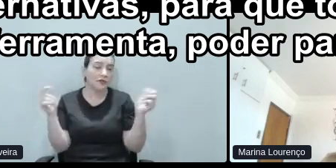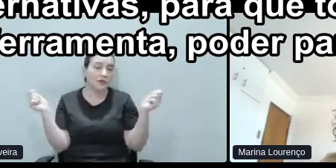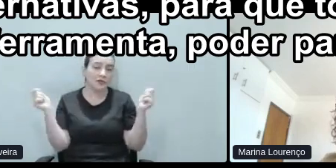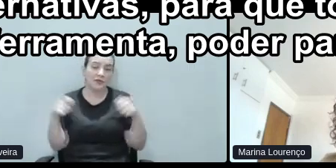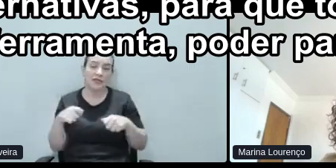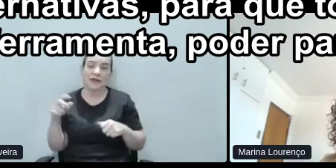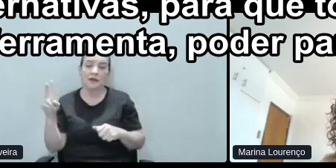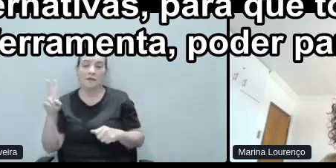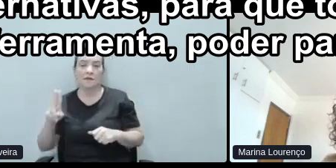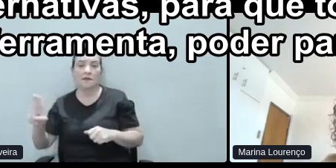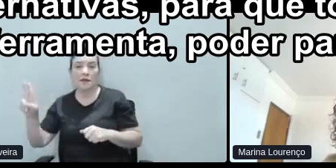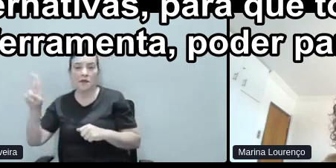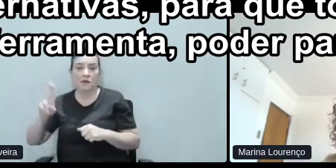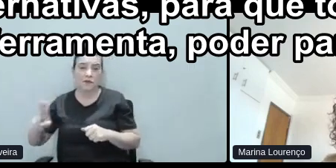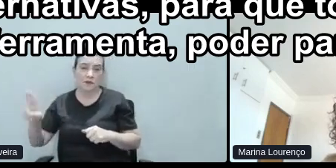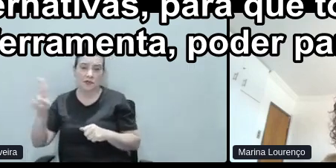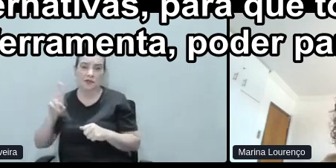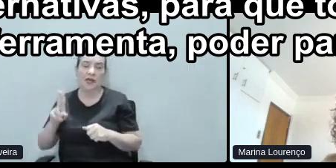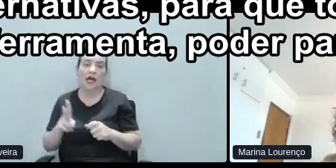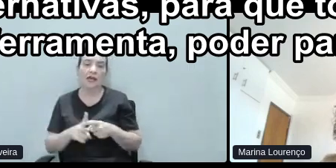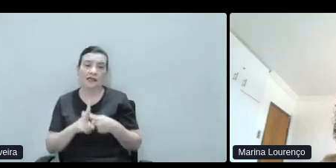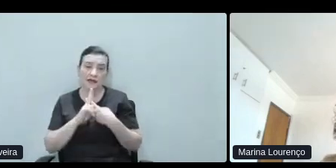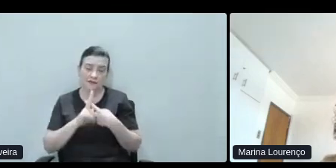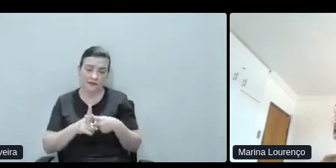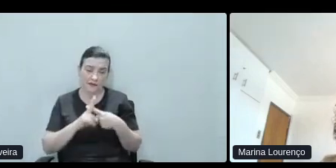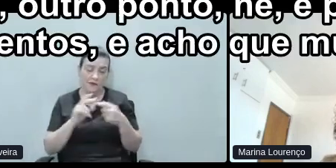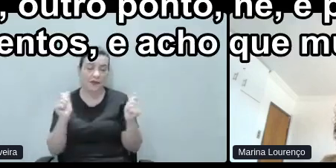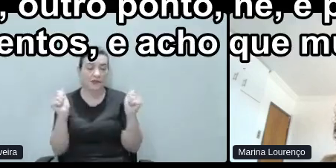da ferramenta, poder participar do projeto.